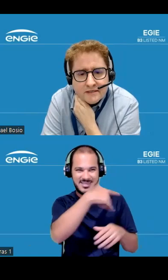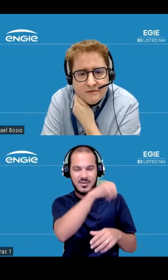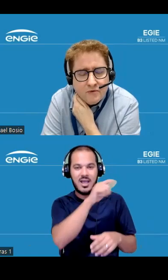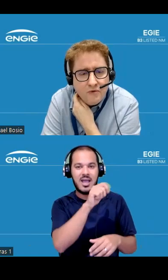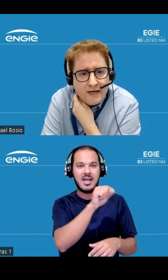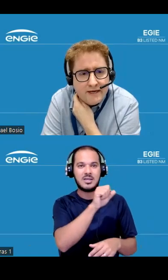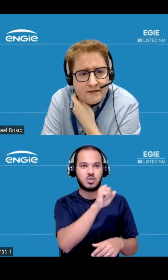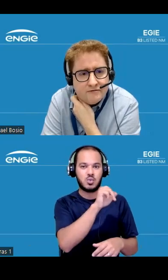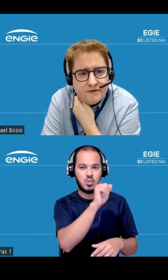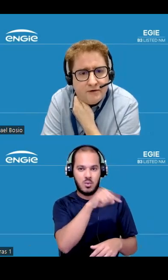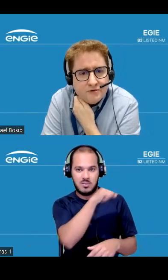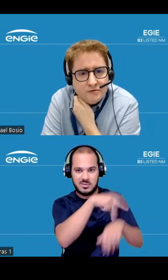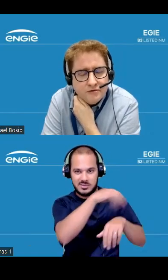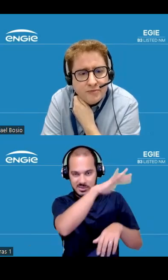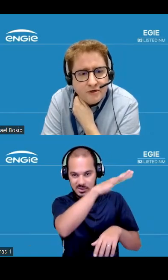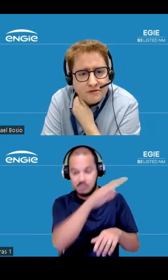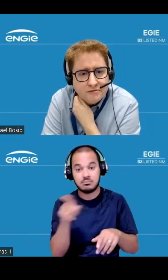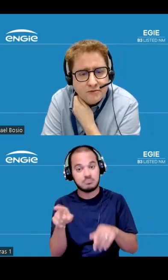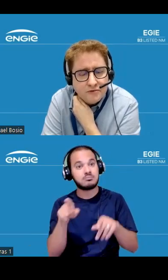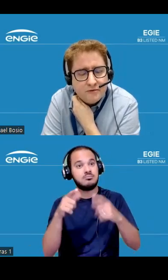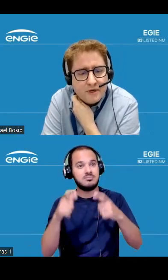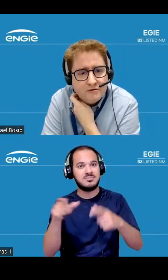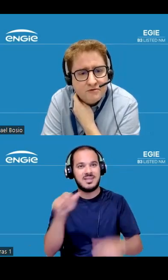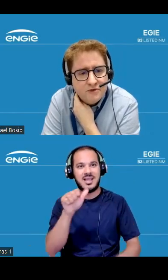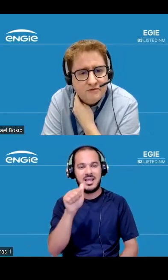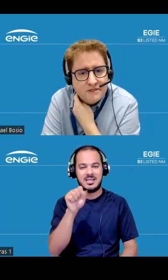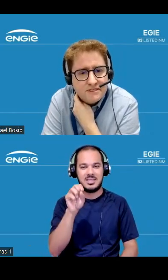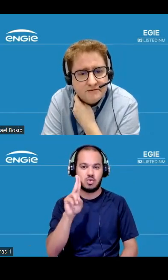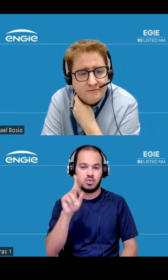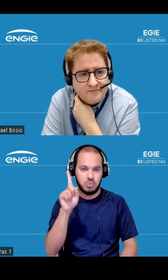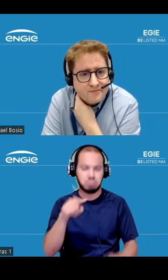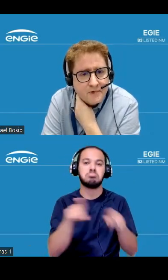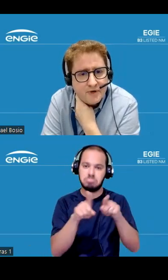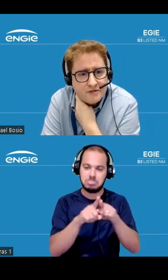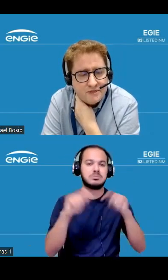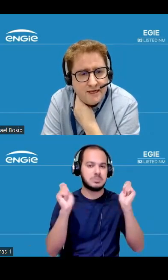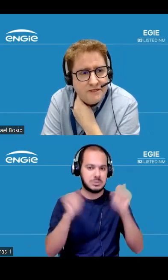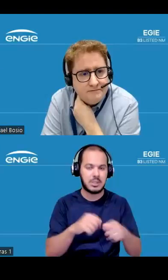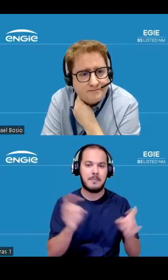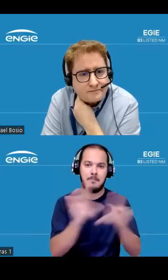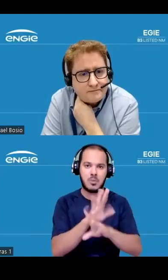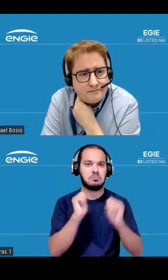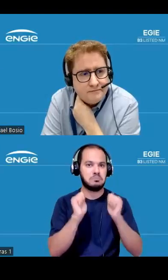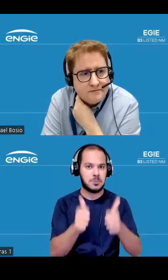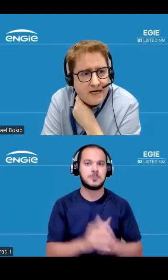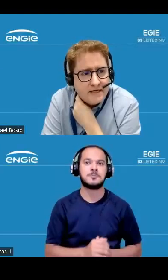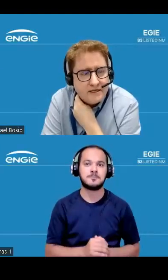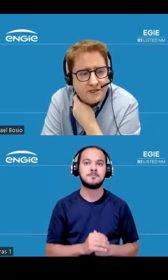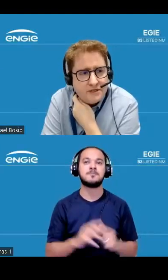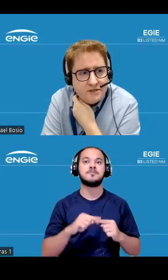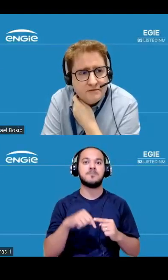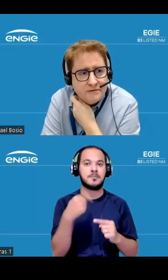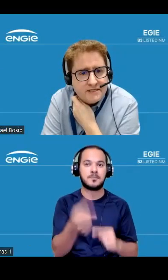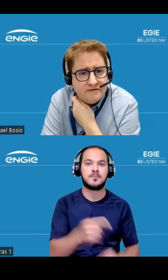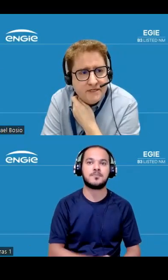completa no final do próximo no final de 2025 próximo slide aqui a